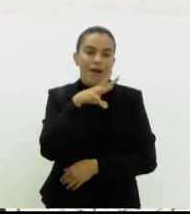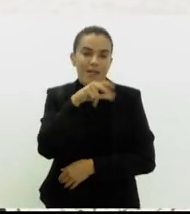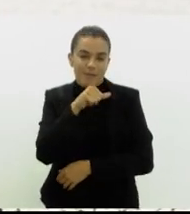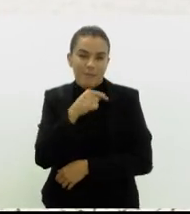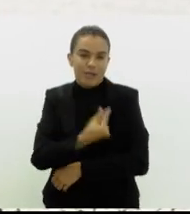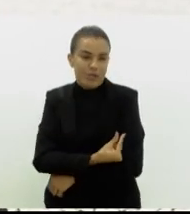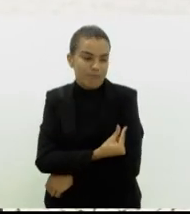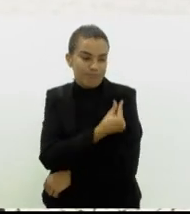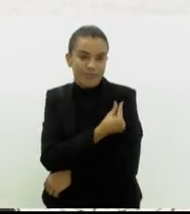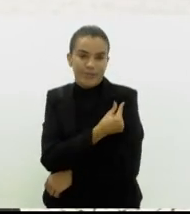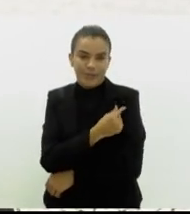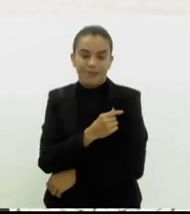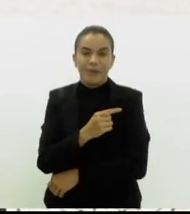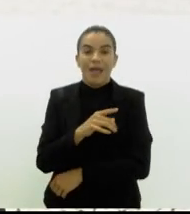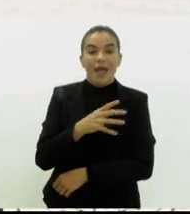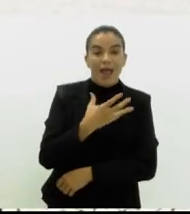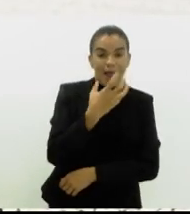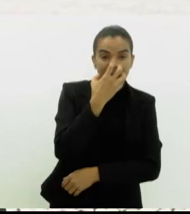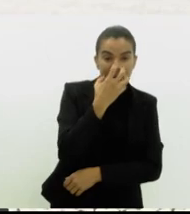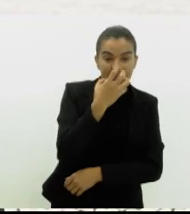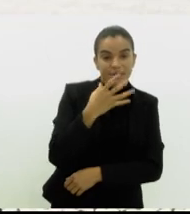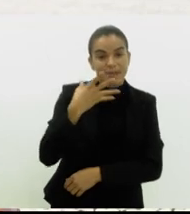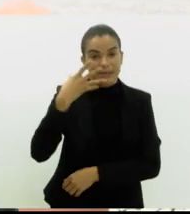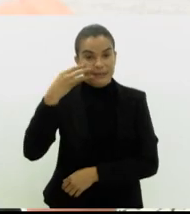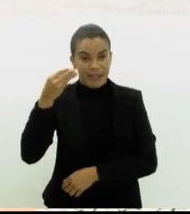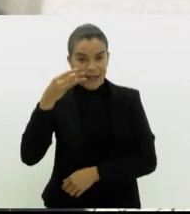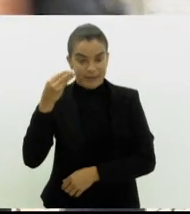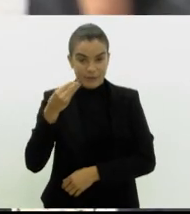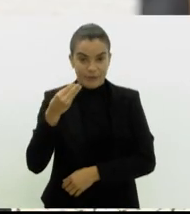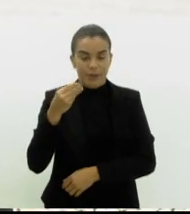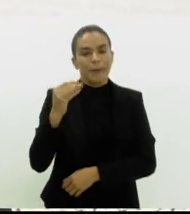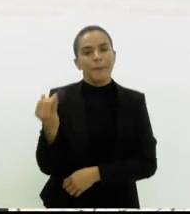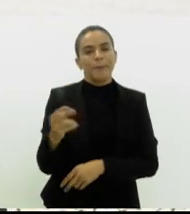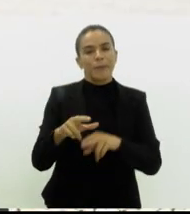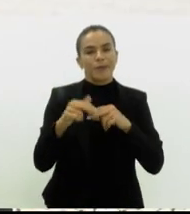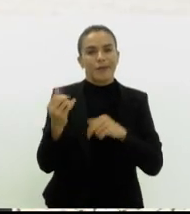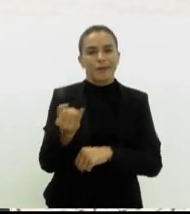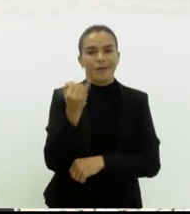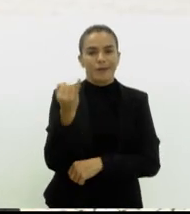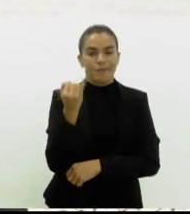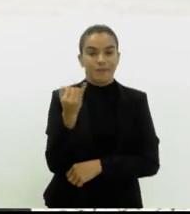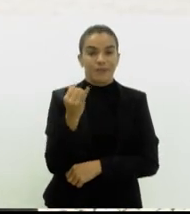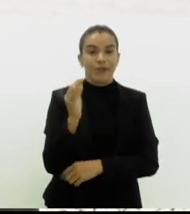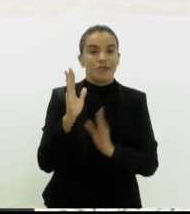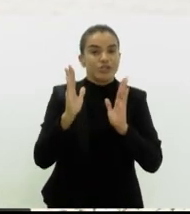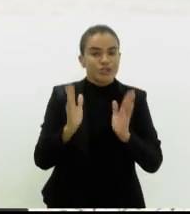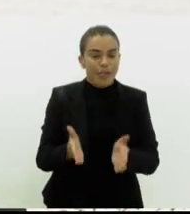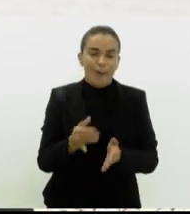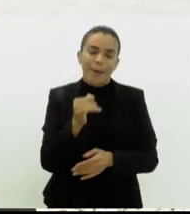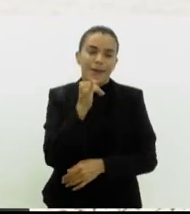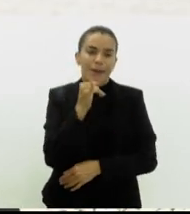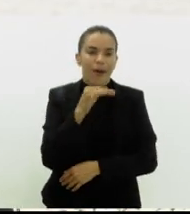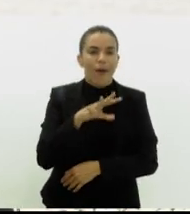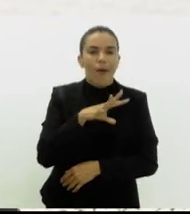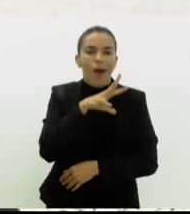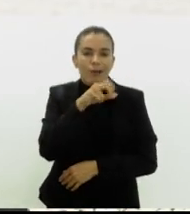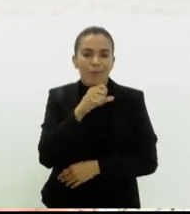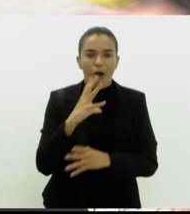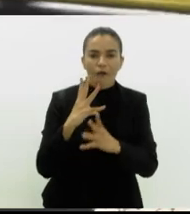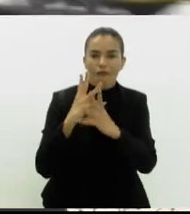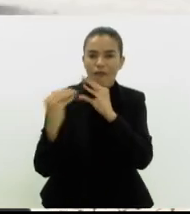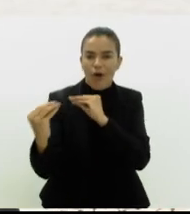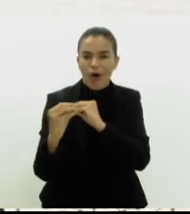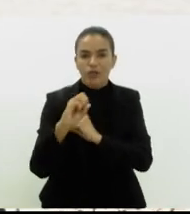no município do Rio de Janeiro, tanto cães quanto gatos. Então, é muito importante porque uma vez que o animal foge, o animal